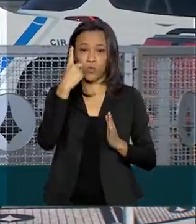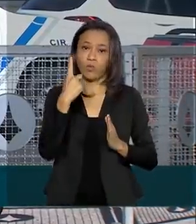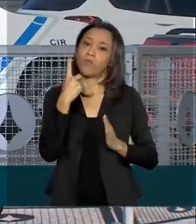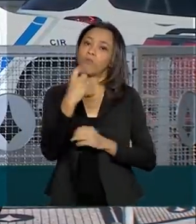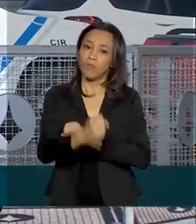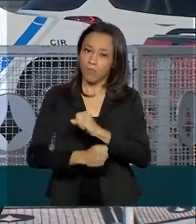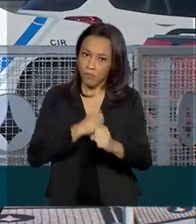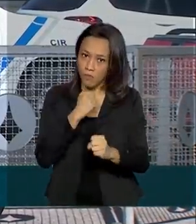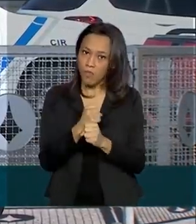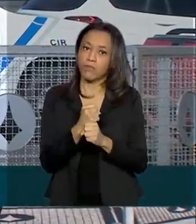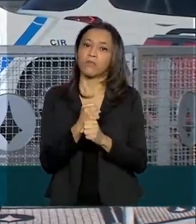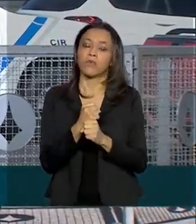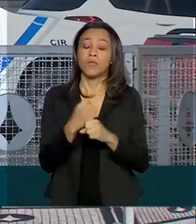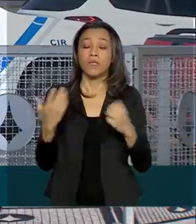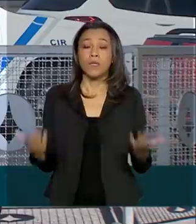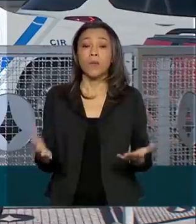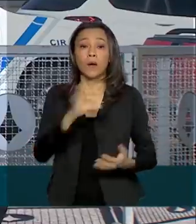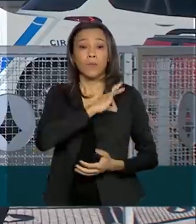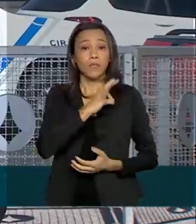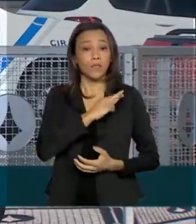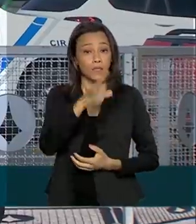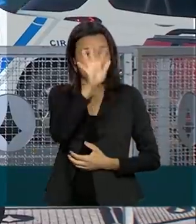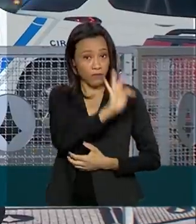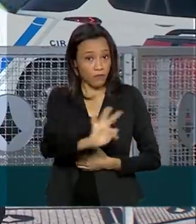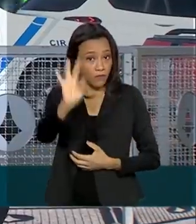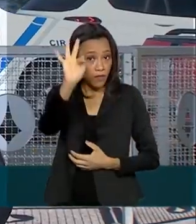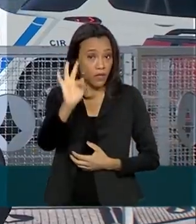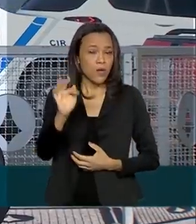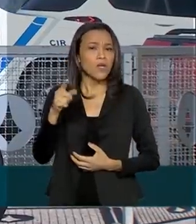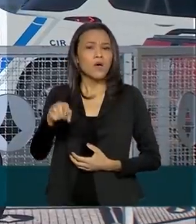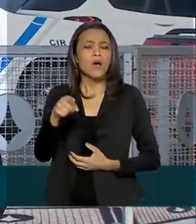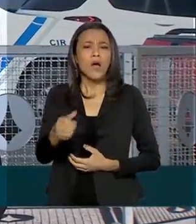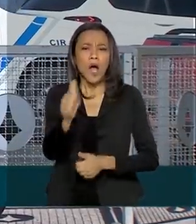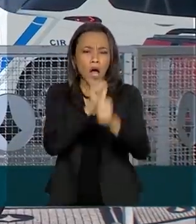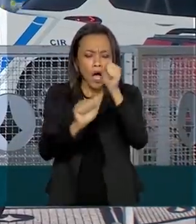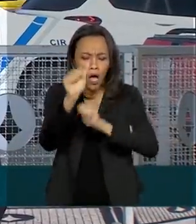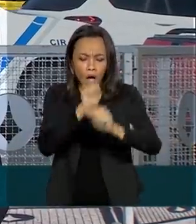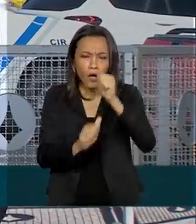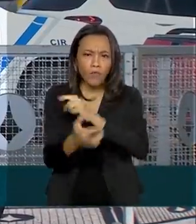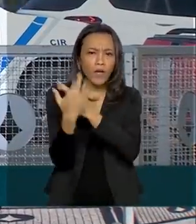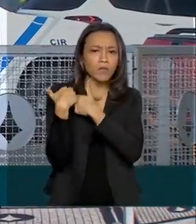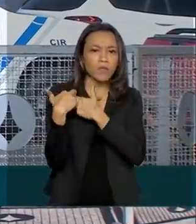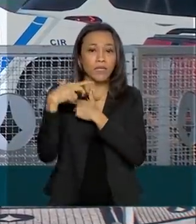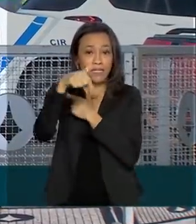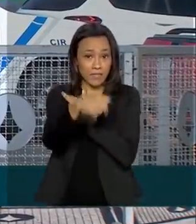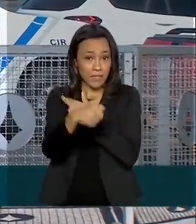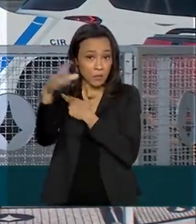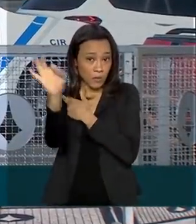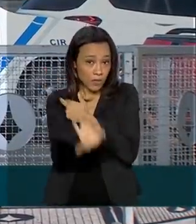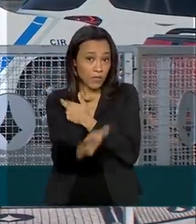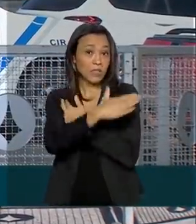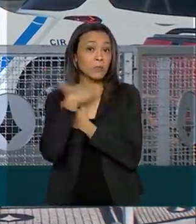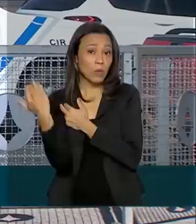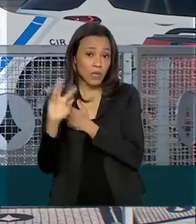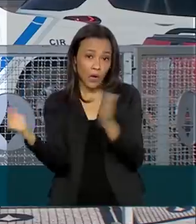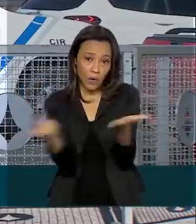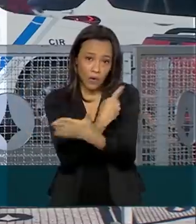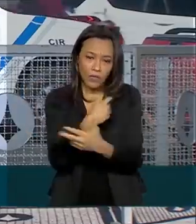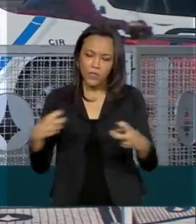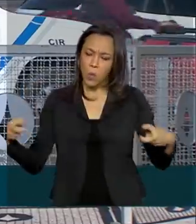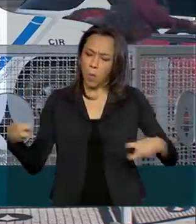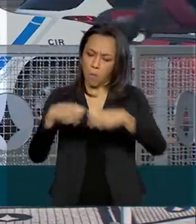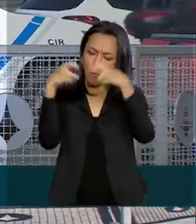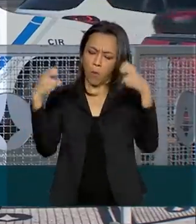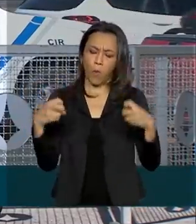a Polícia Rodoviária Federal, o consumo de álcool foi responsável por 7% das mortes em acidentes de trânsito. Aí um